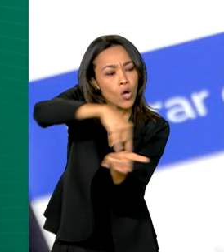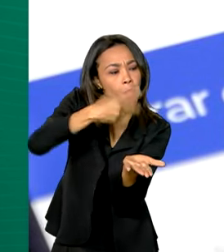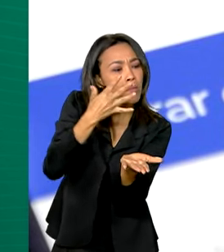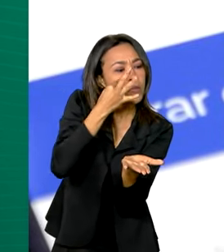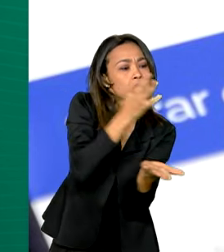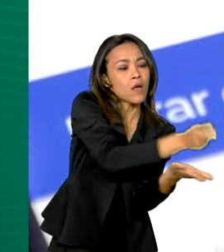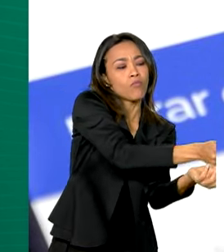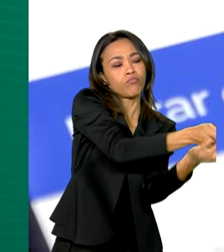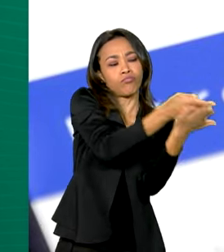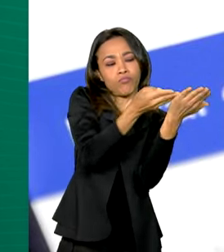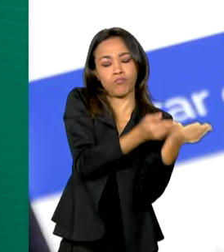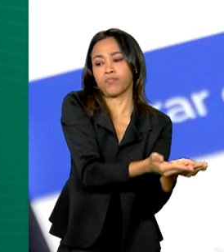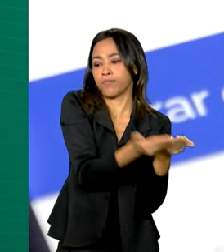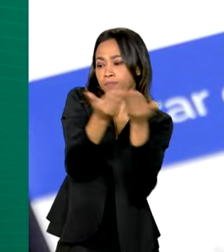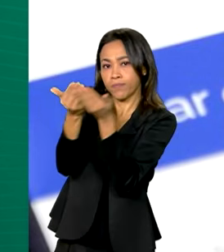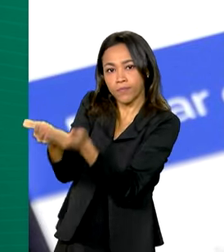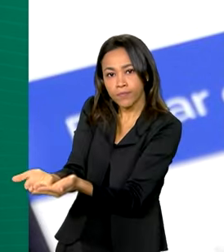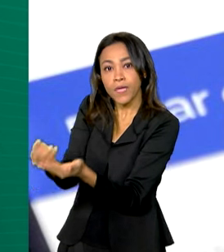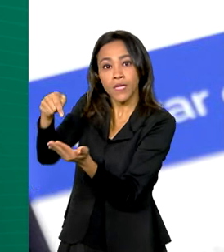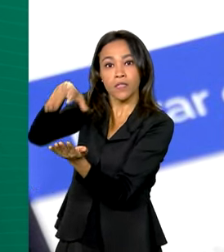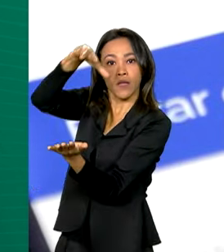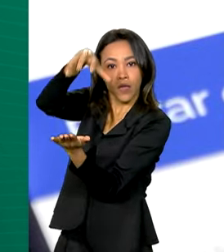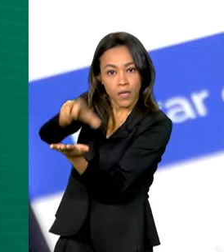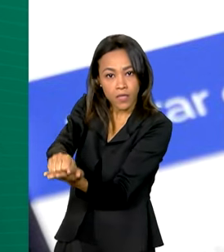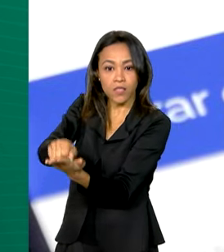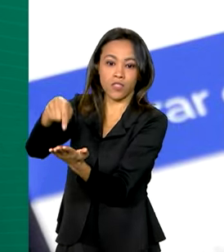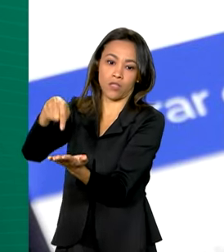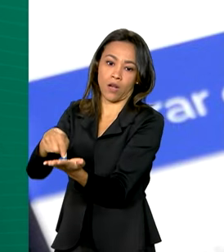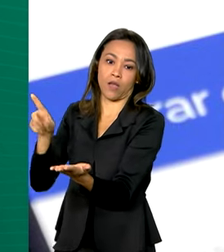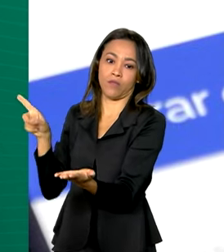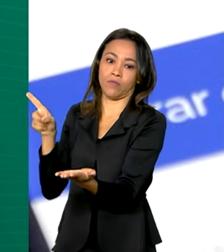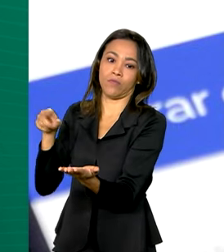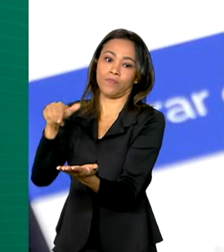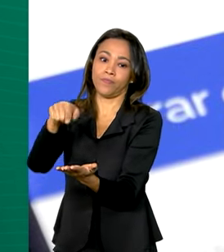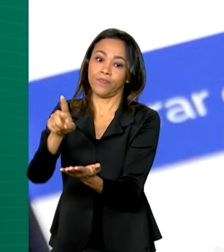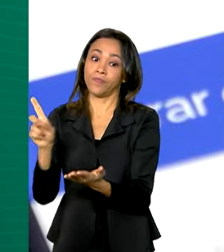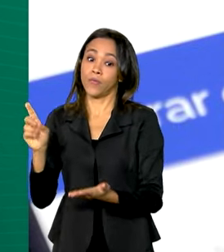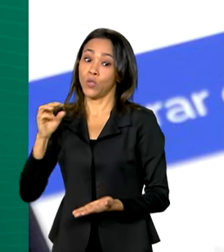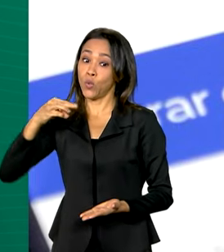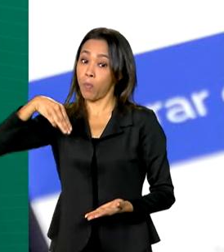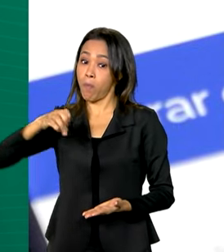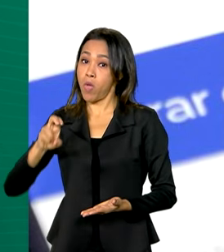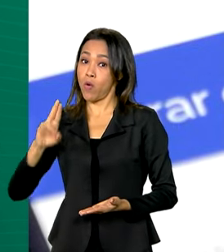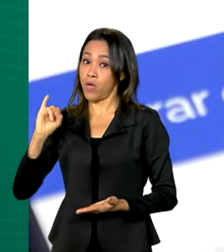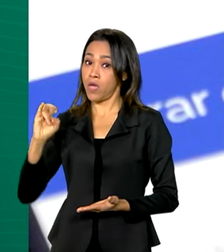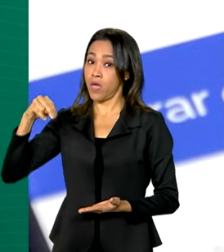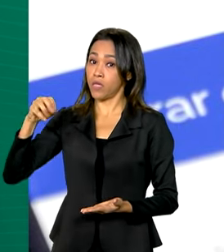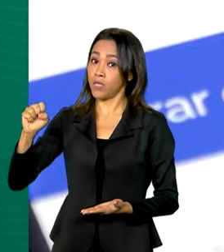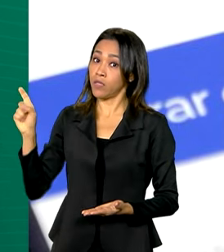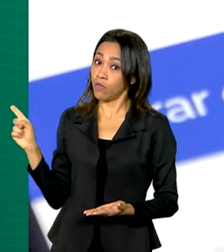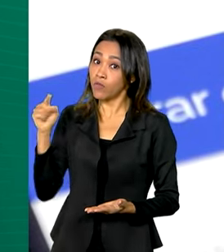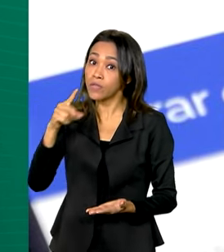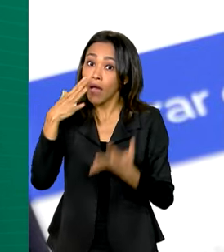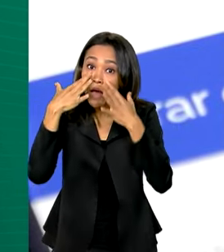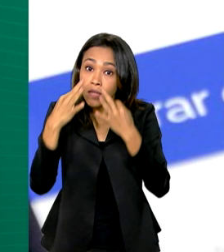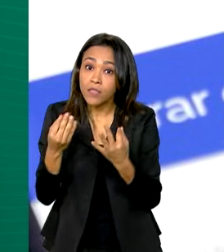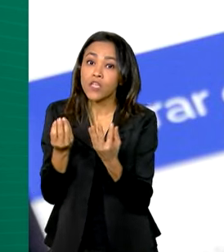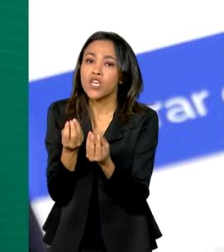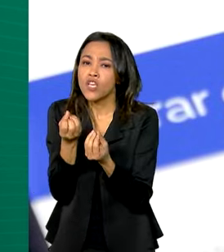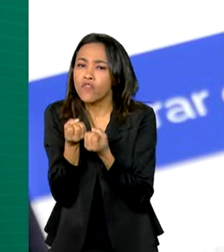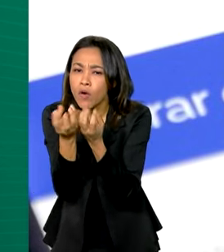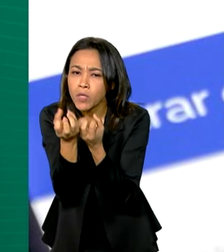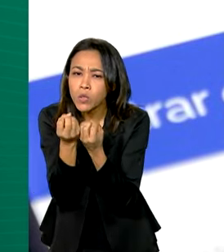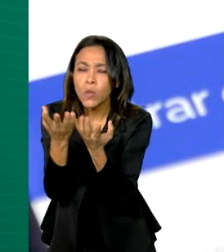isso também fica registrado no Meu INSS. Outra dica, para manter seus dados de contato atualizados,